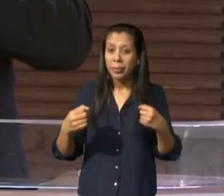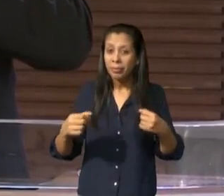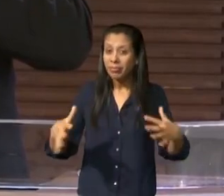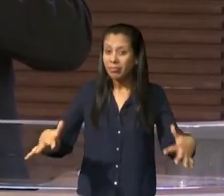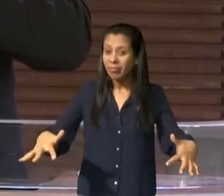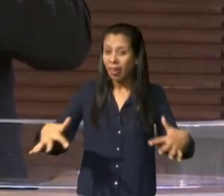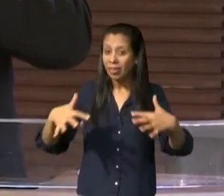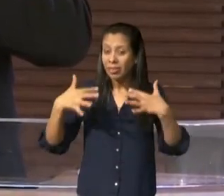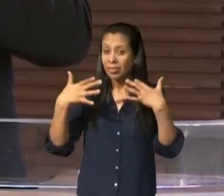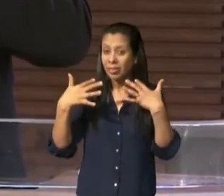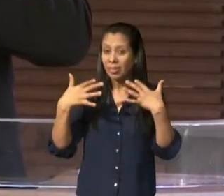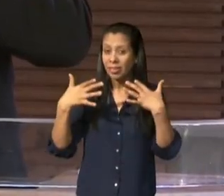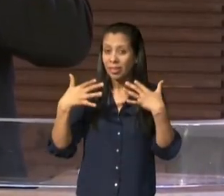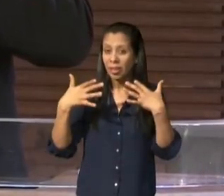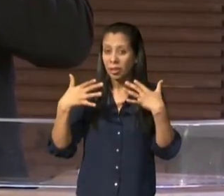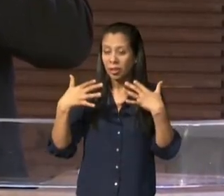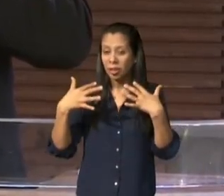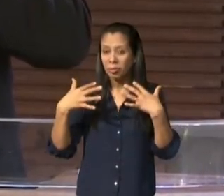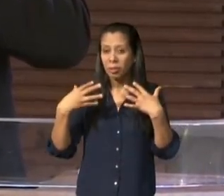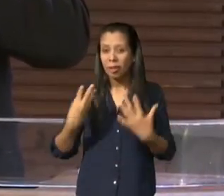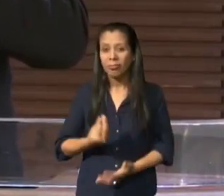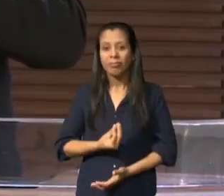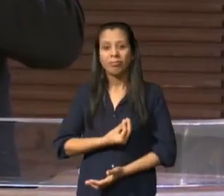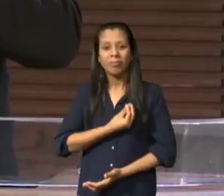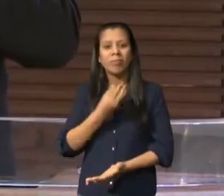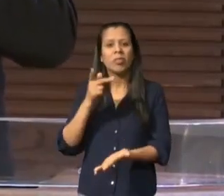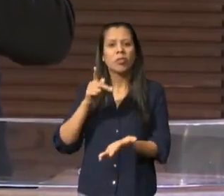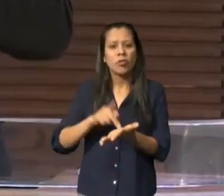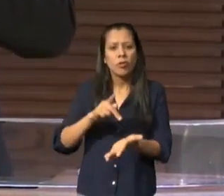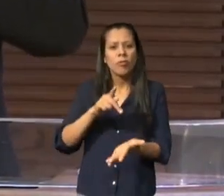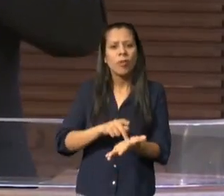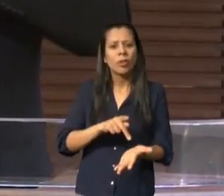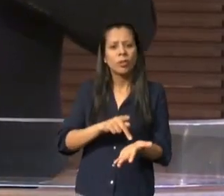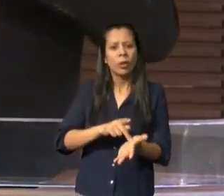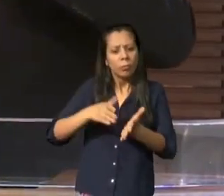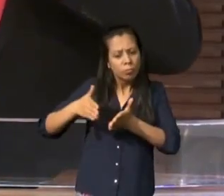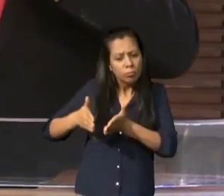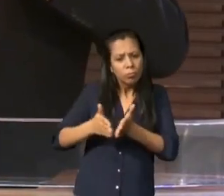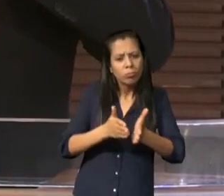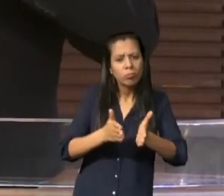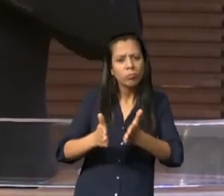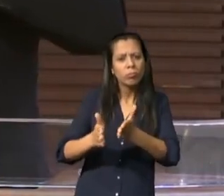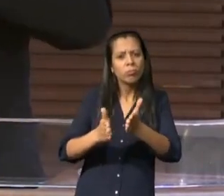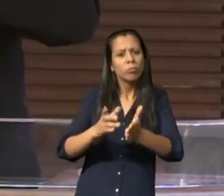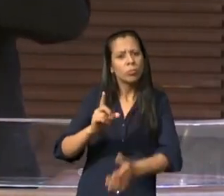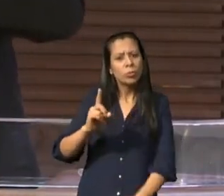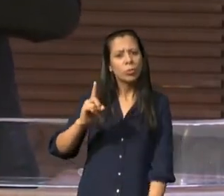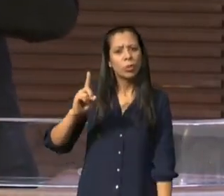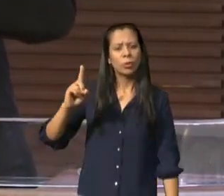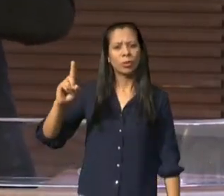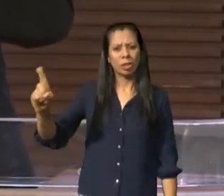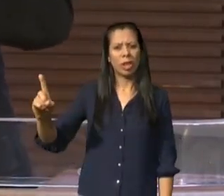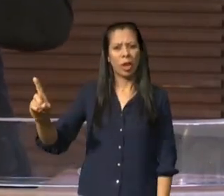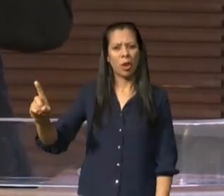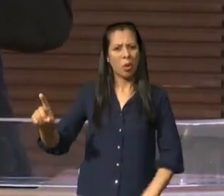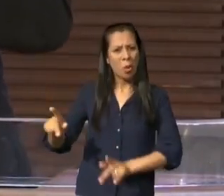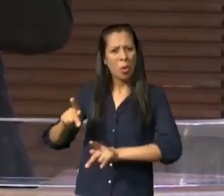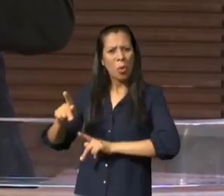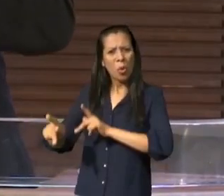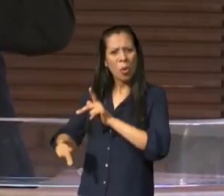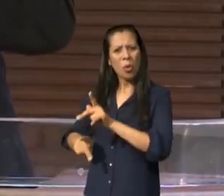hoje em dia aqueles homens do deserto homens e mulheres tinham um objetivo mas não tinham o mesmo